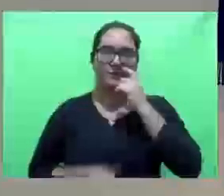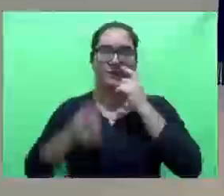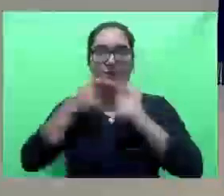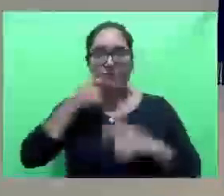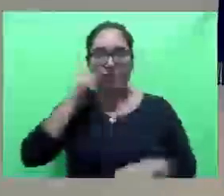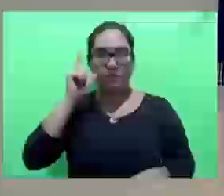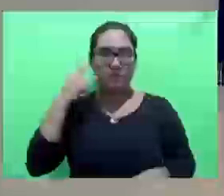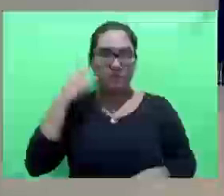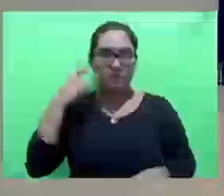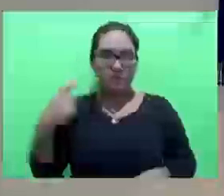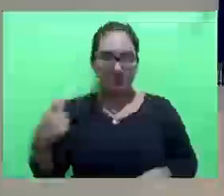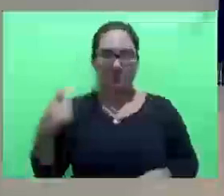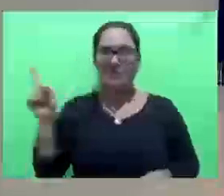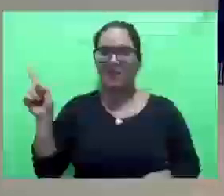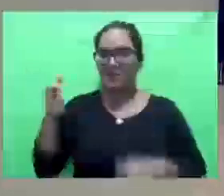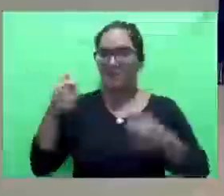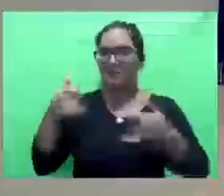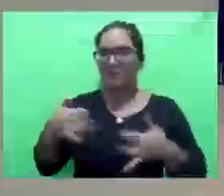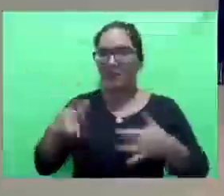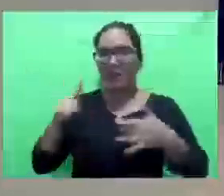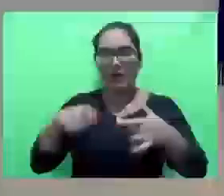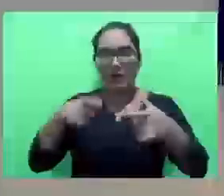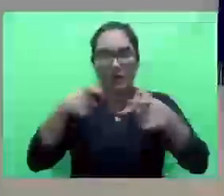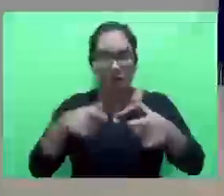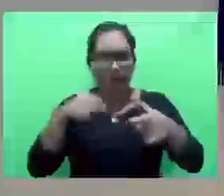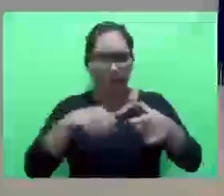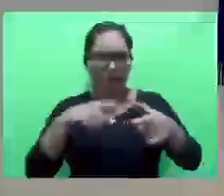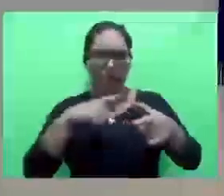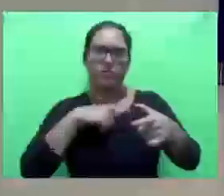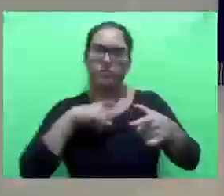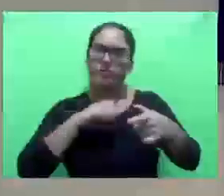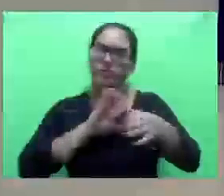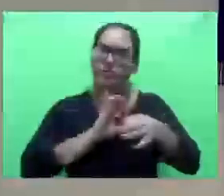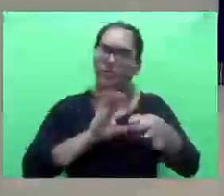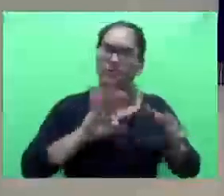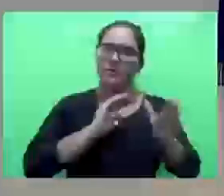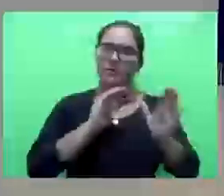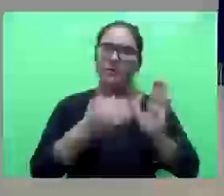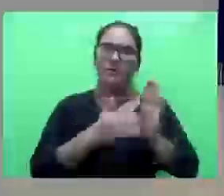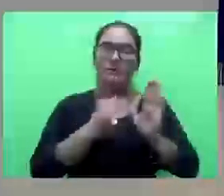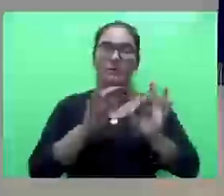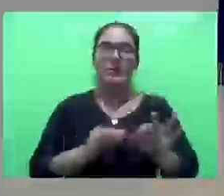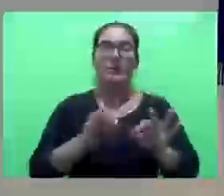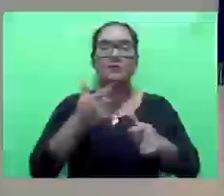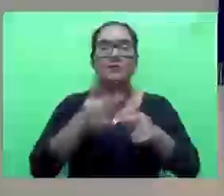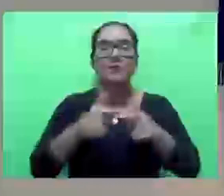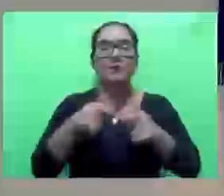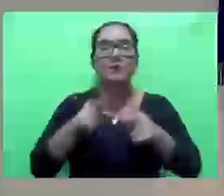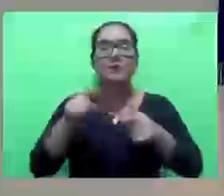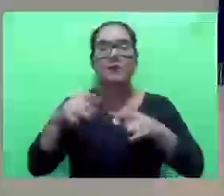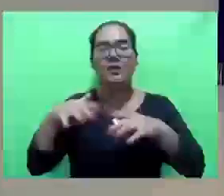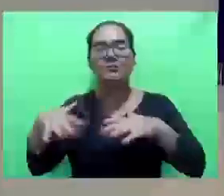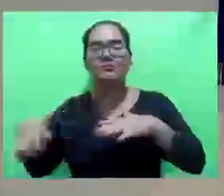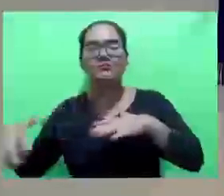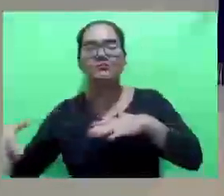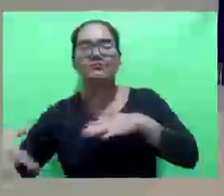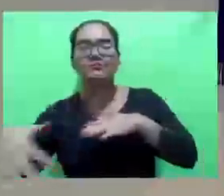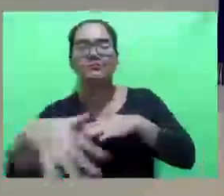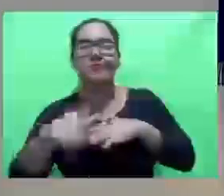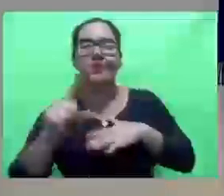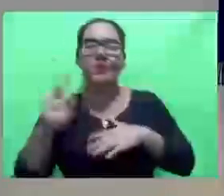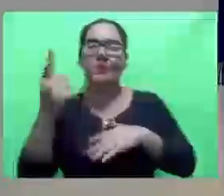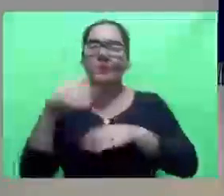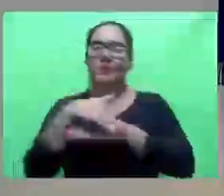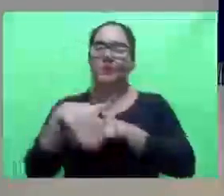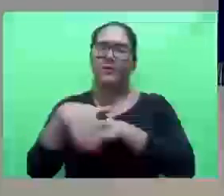Gato falou, não foi lá ao local, tinha liberação, certinho, foi o que estava em torno de lá, que é uma rua só, e esse